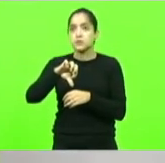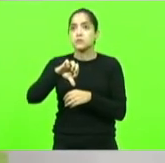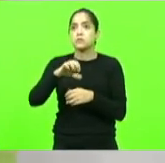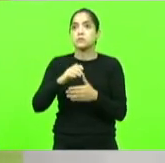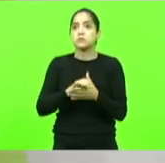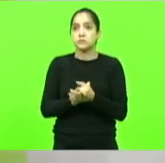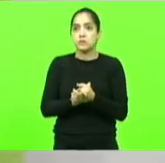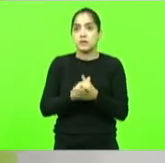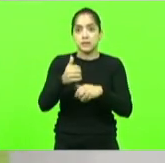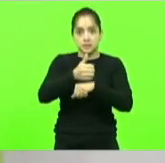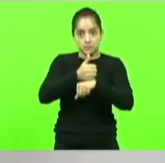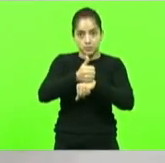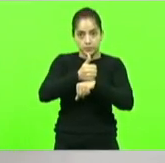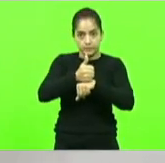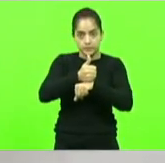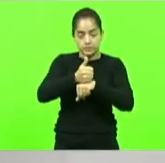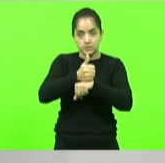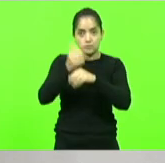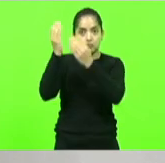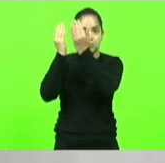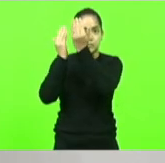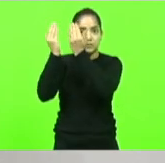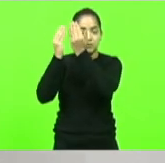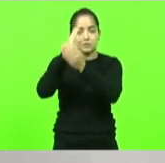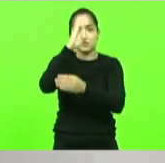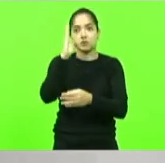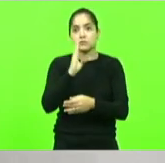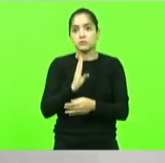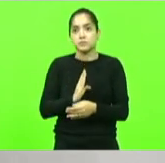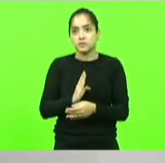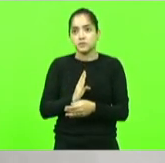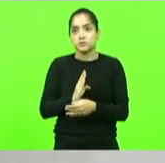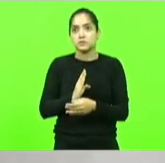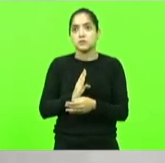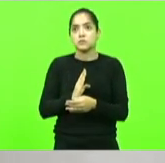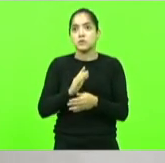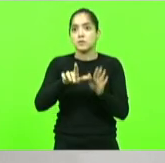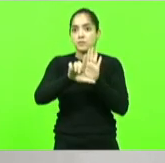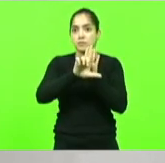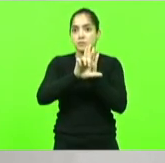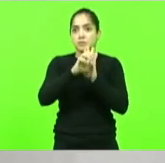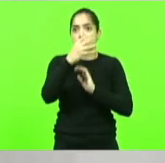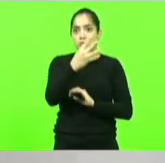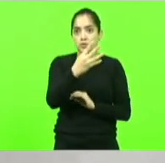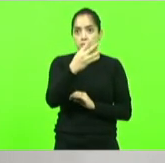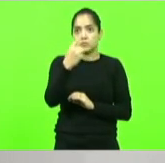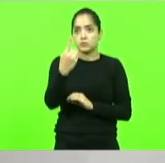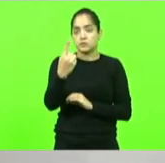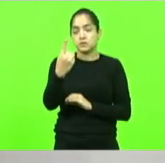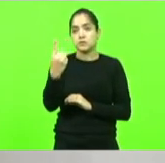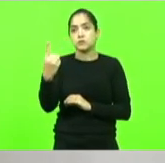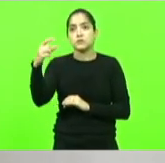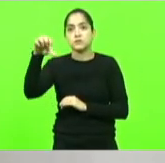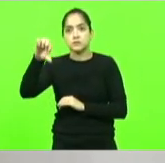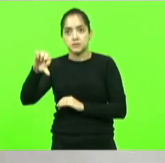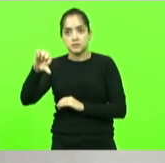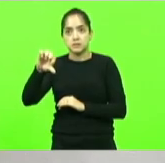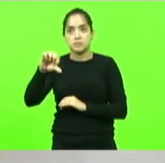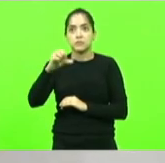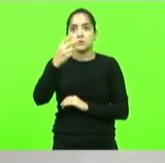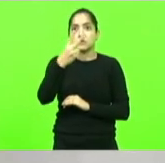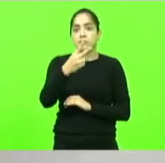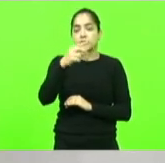da profissão de psicólogo no Brasil por meio da lei 4.119 de 27 de